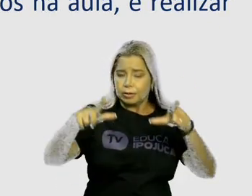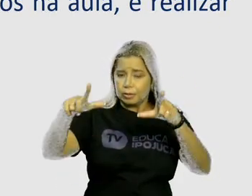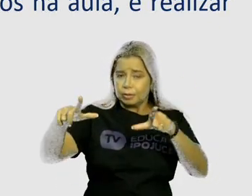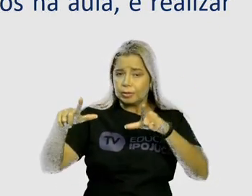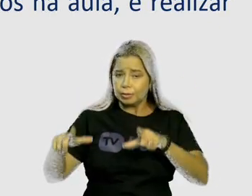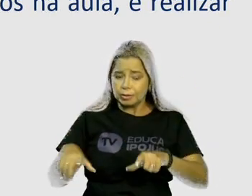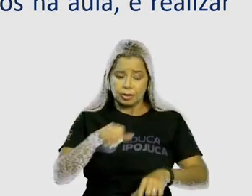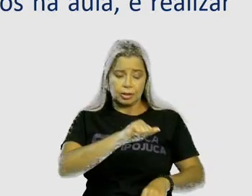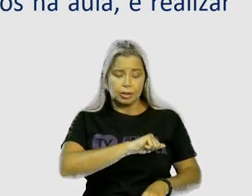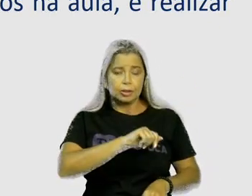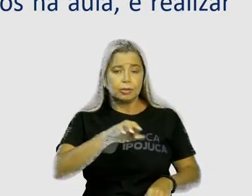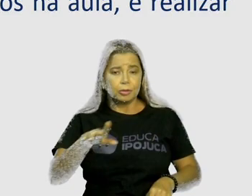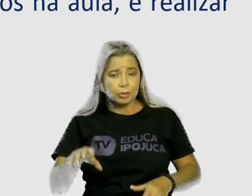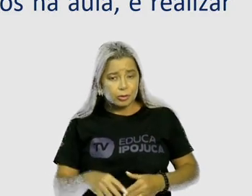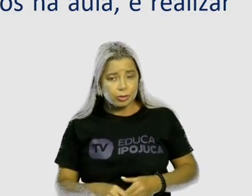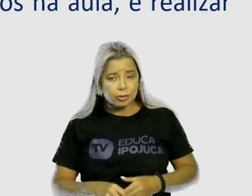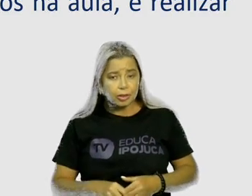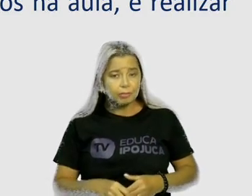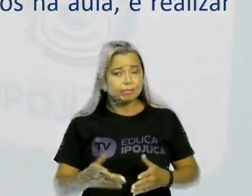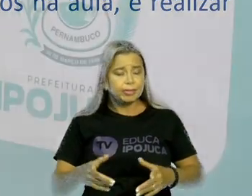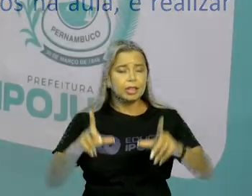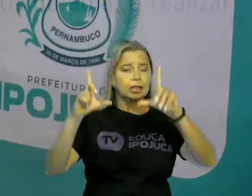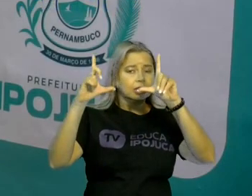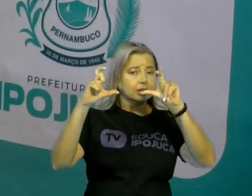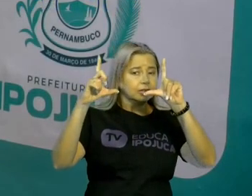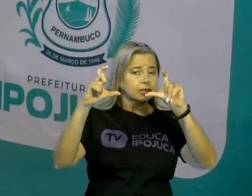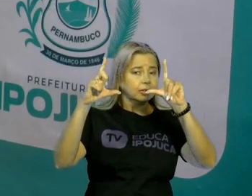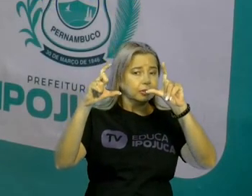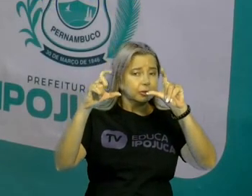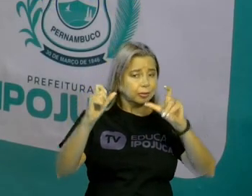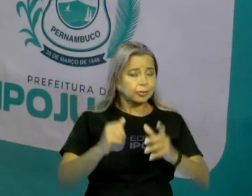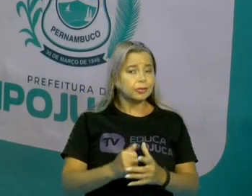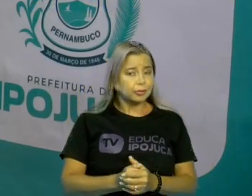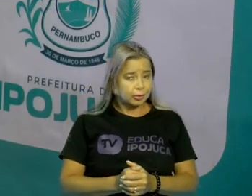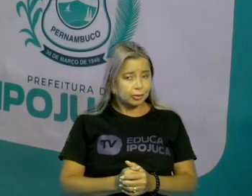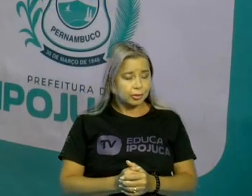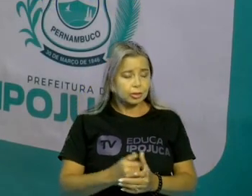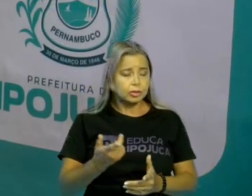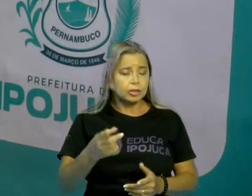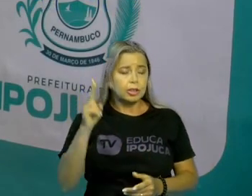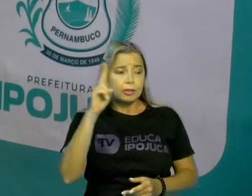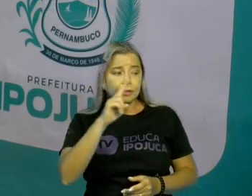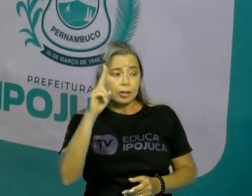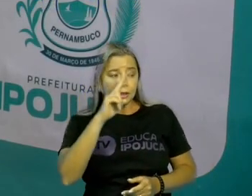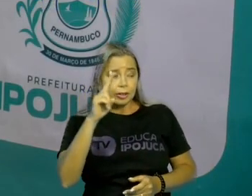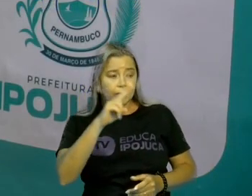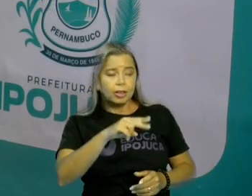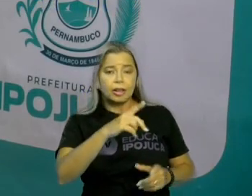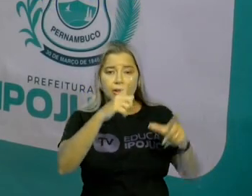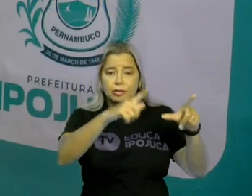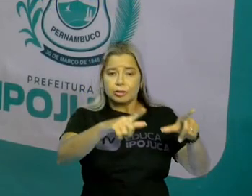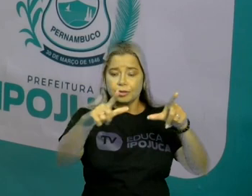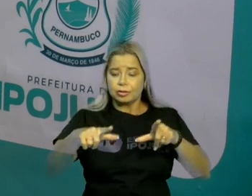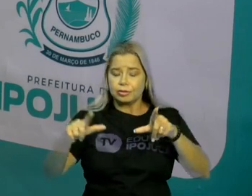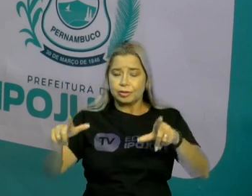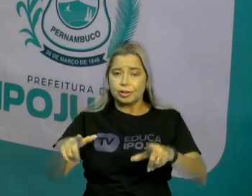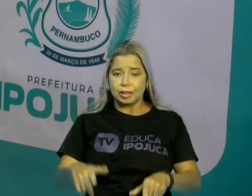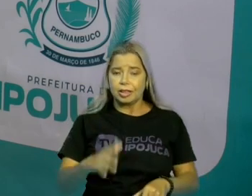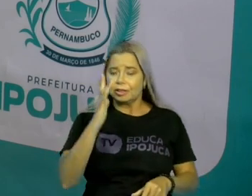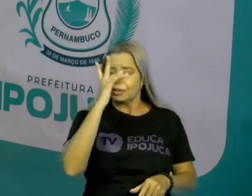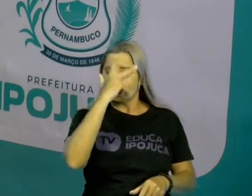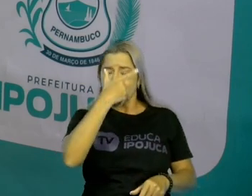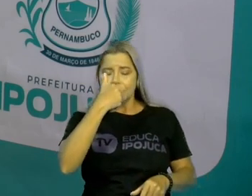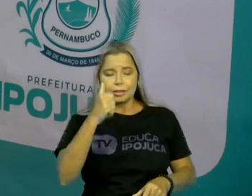fotográfico? Vamos lá? Eu quero um registro fotográfico seu em um destes belíssimos lugares do Ipojuca que tem